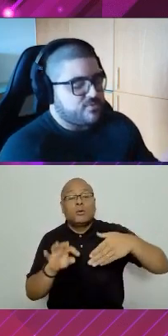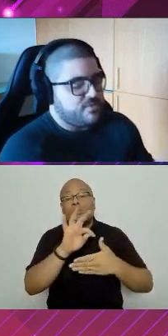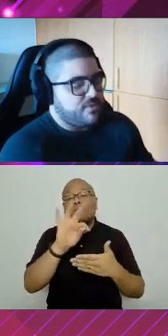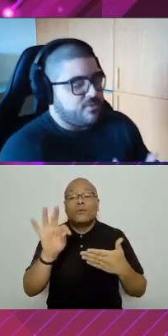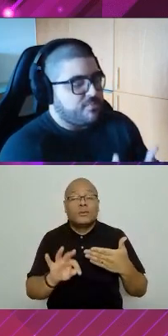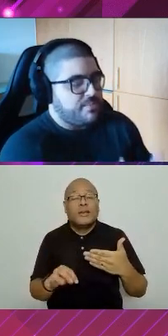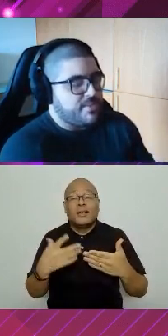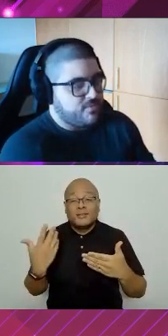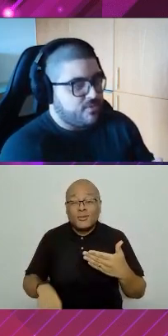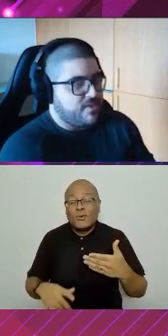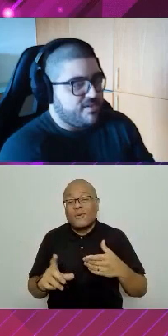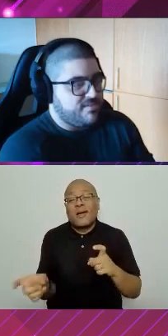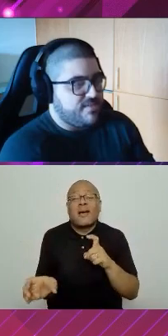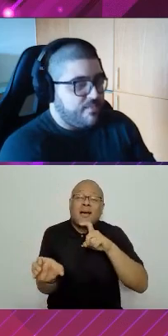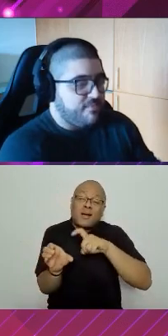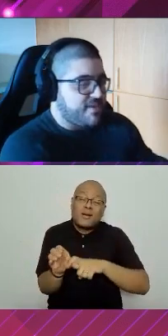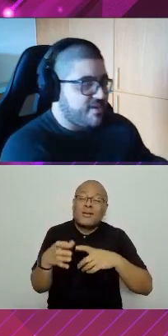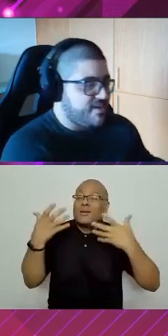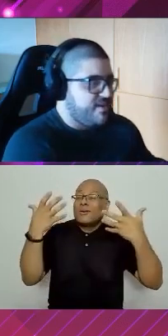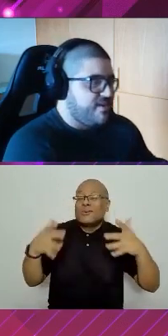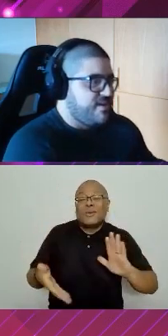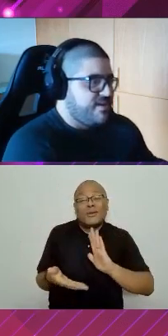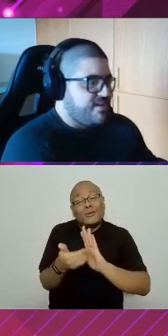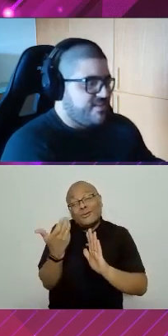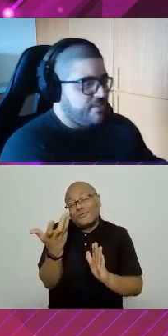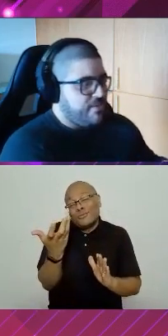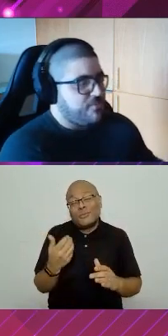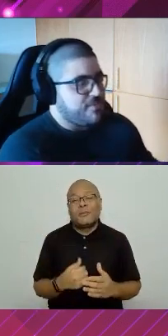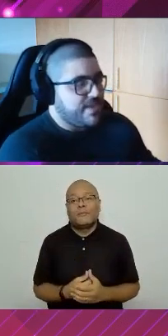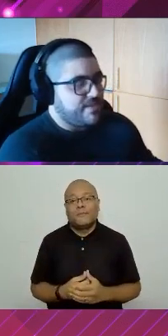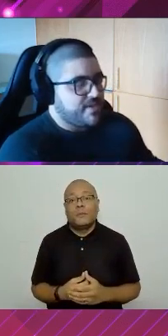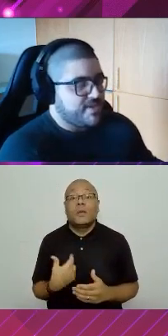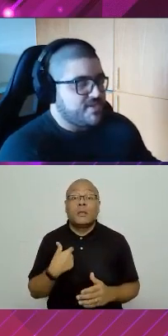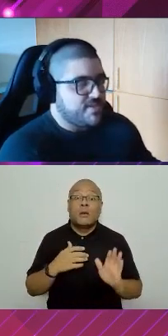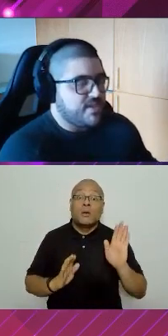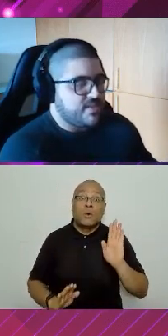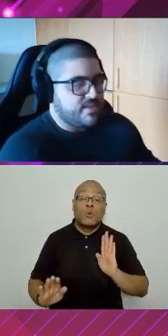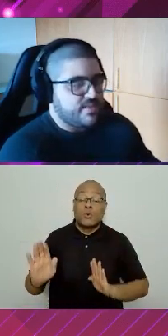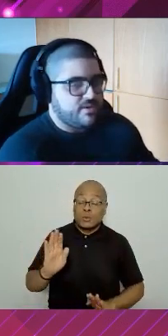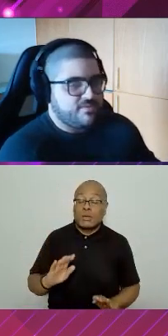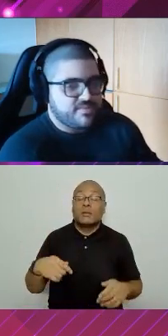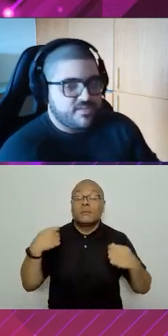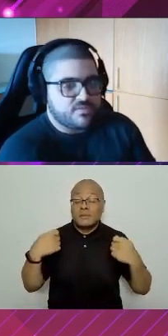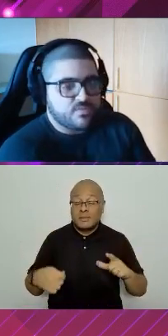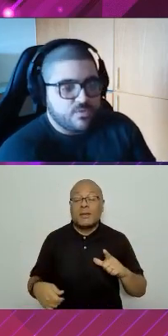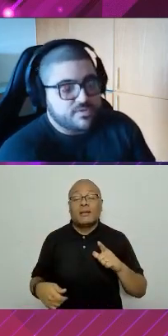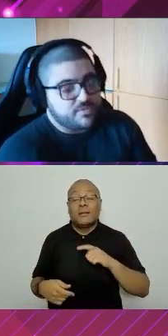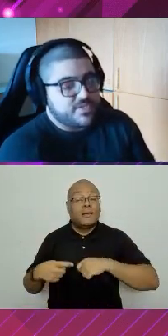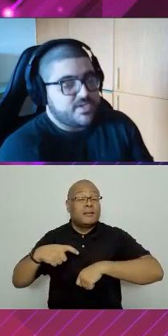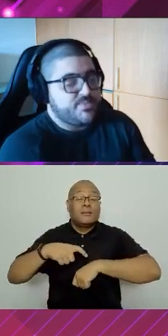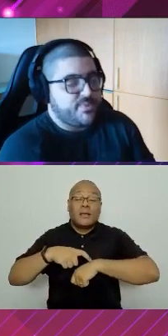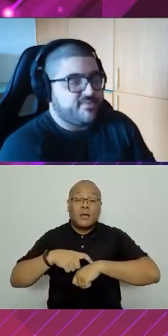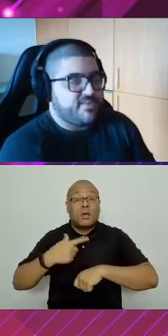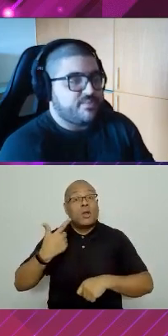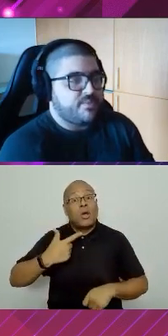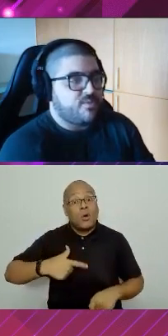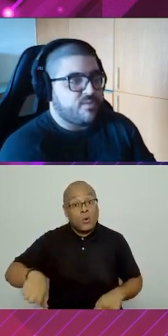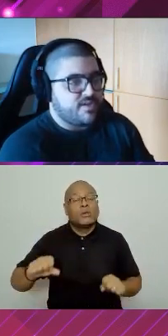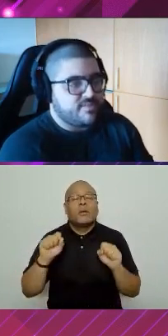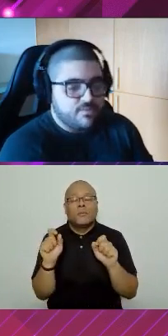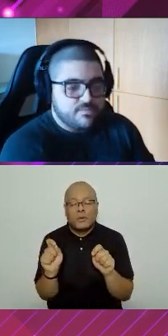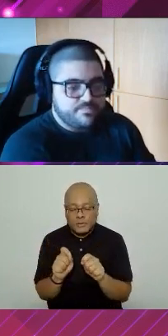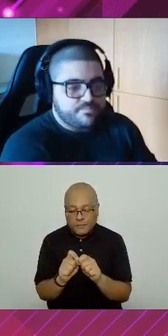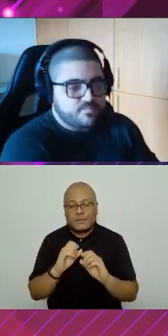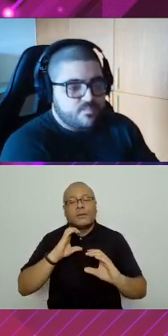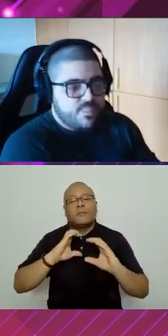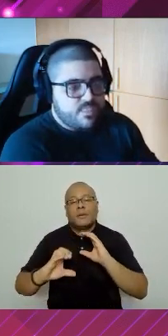reintroduzir o acoplamento que eu quis remover. Então, é um cuidado que a gente tem que ter na hora de fazer isso. Outra coisa que a gente pode fazer para a